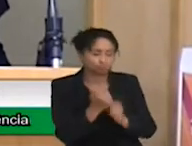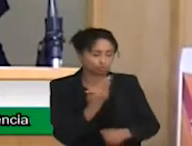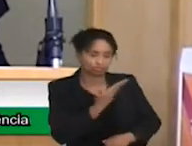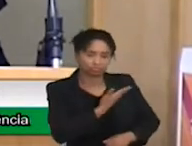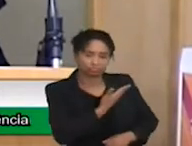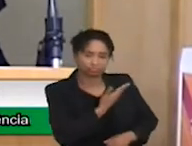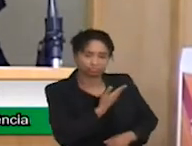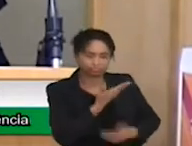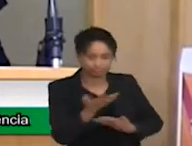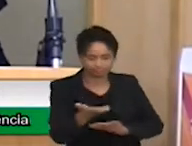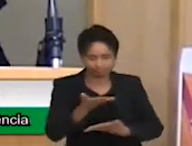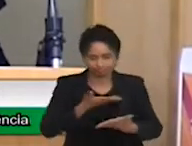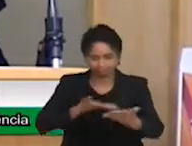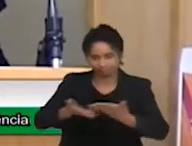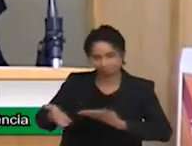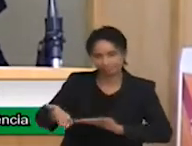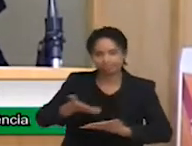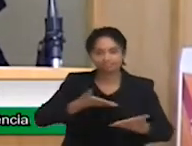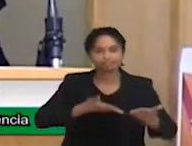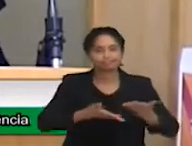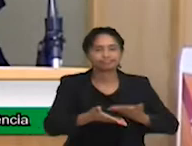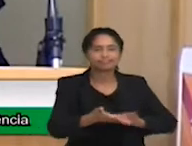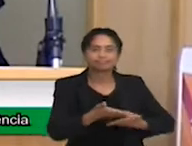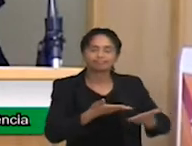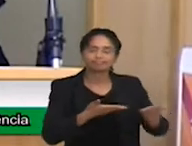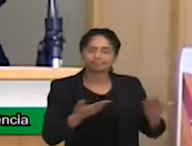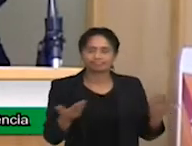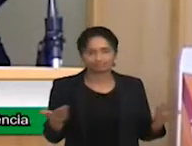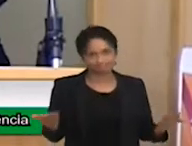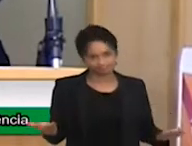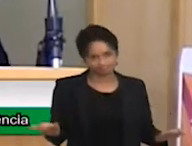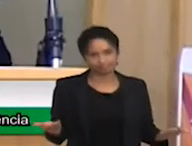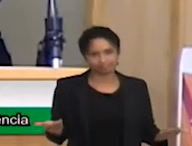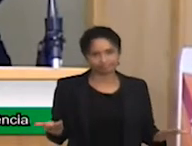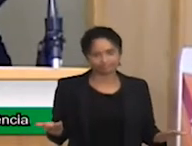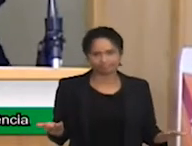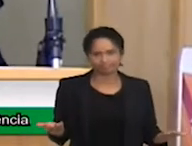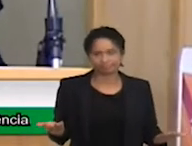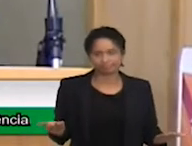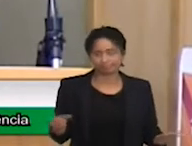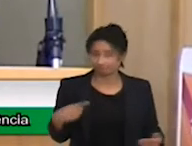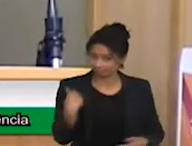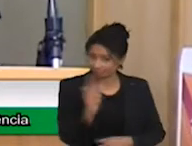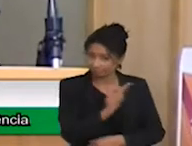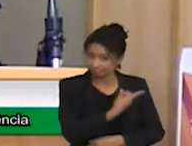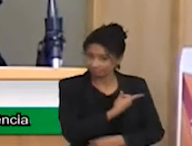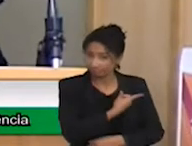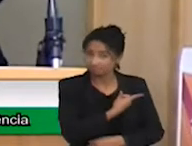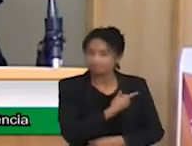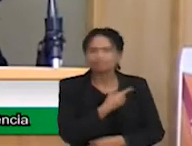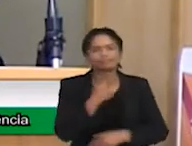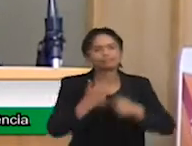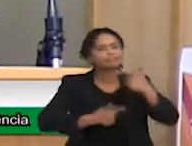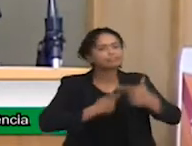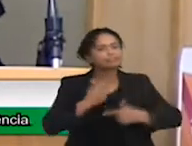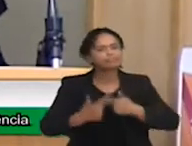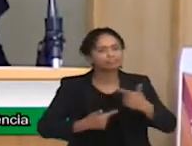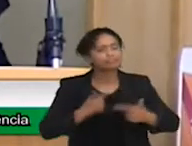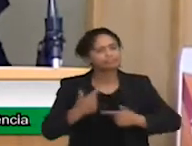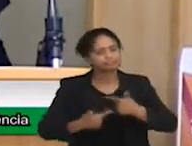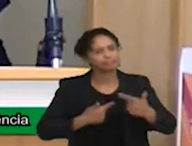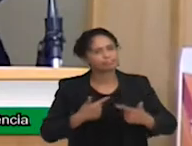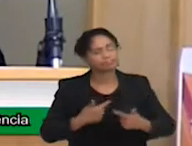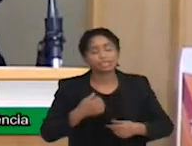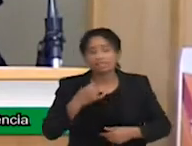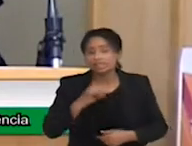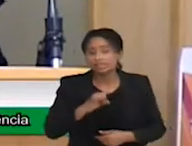6 anos de idade, ela vai ter que ter 30 horas aos 6 anos de idade. A gente trabalha, se a gente começasse com 6 meses, talvez ela não precisasse,